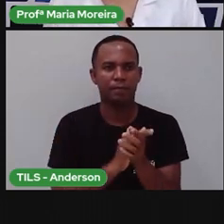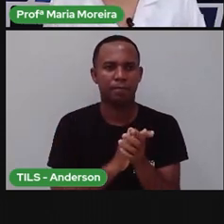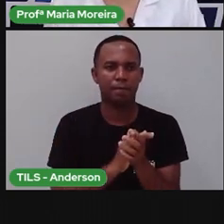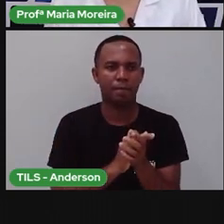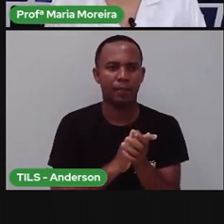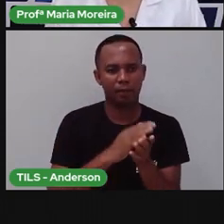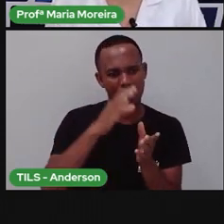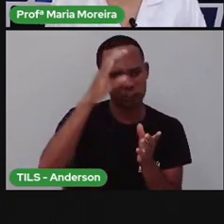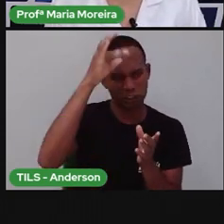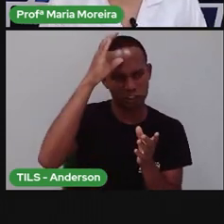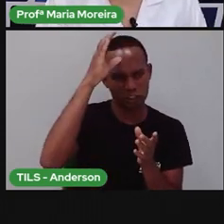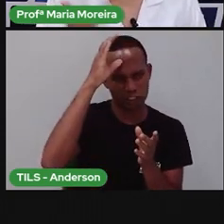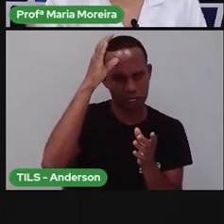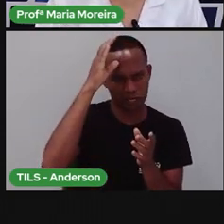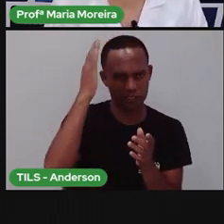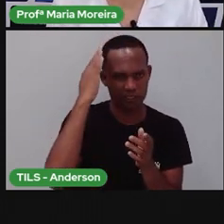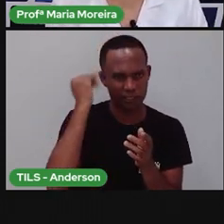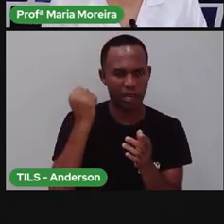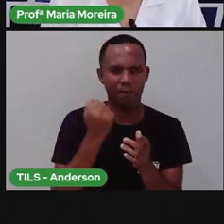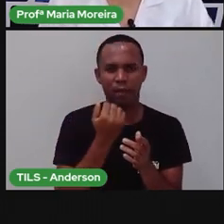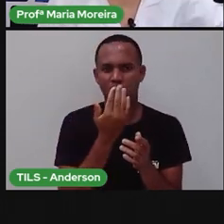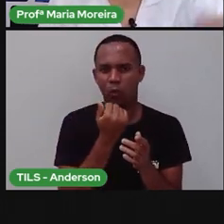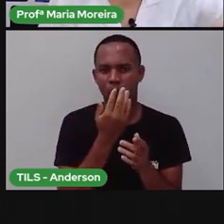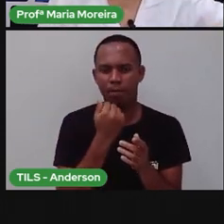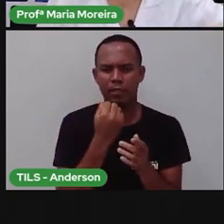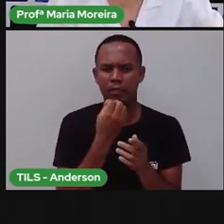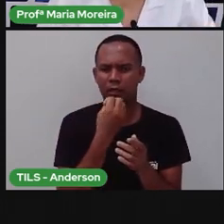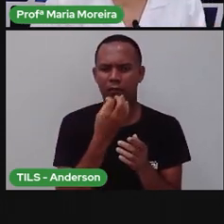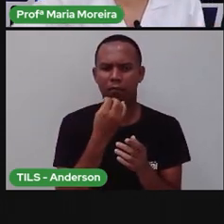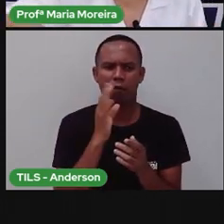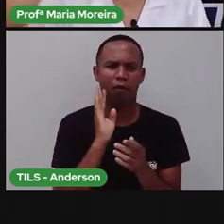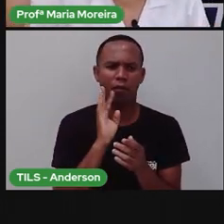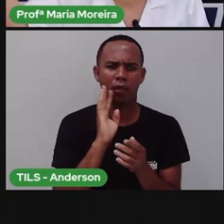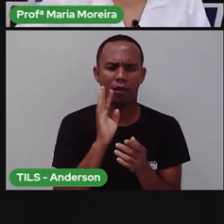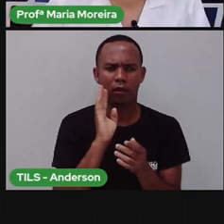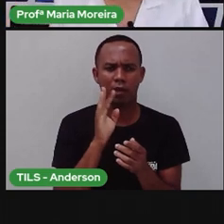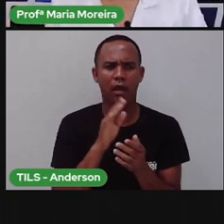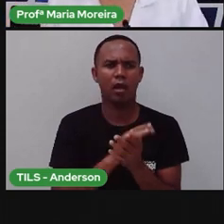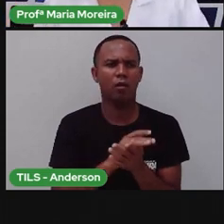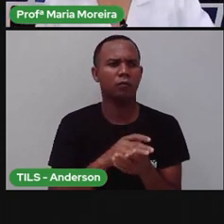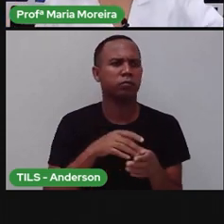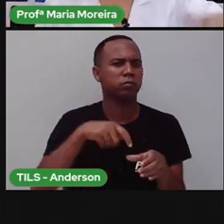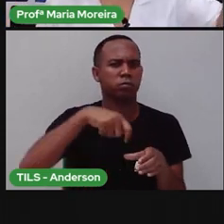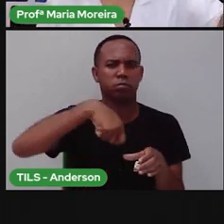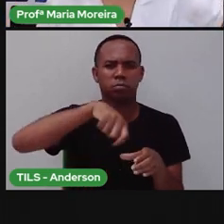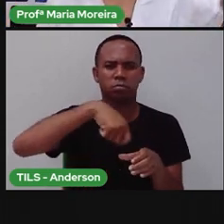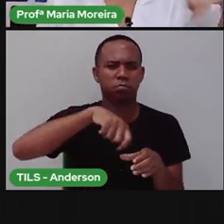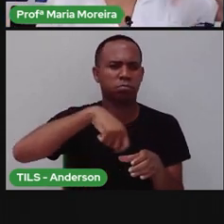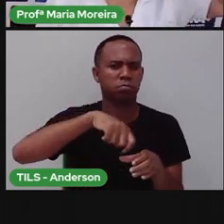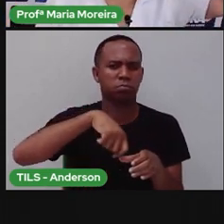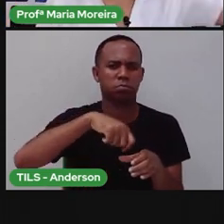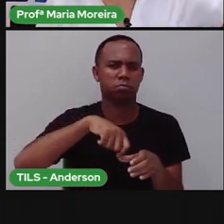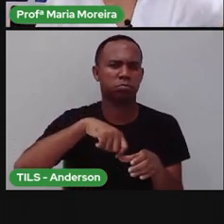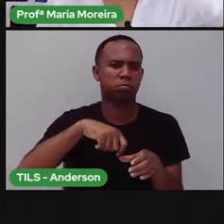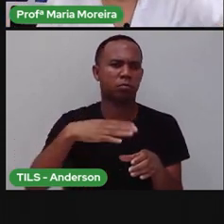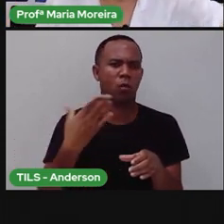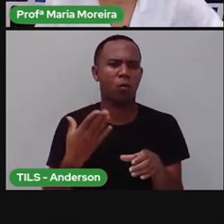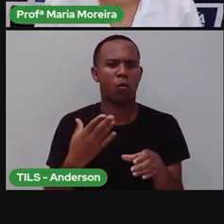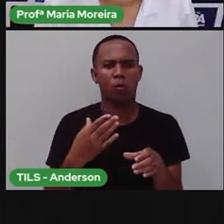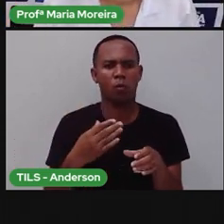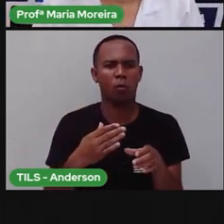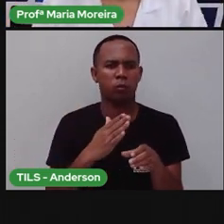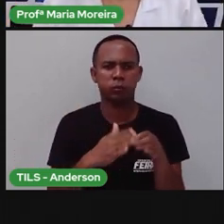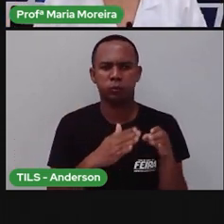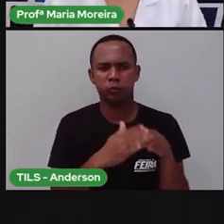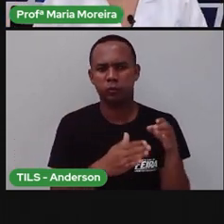faz uma comida maravilhosa, faz essa receita muito bem, faz uma feijoada muito bem, faz um caruru, faz um vatapá, faz um mocofato muito